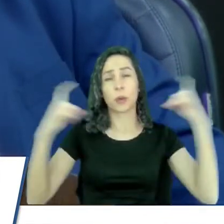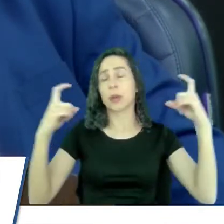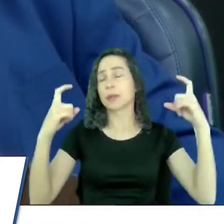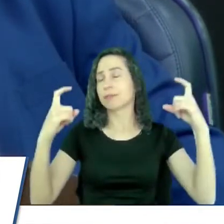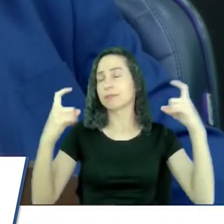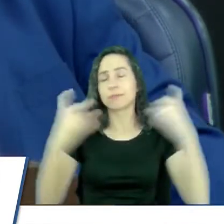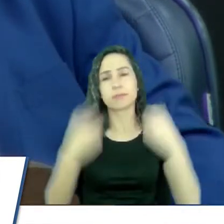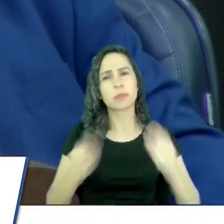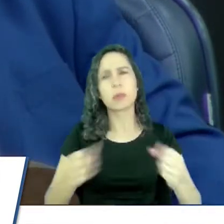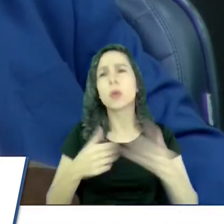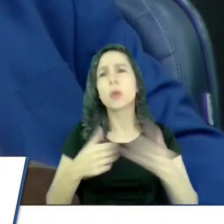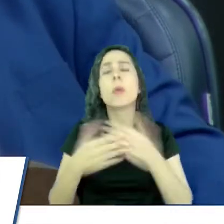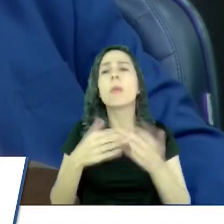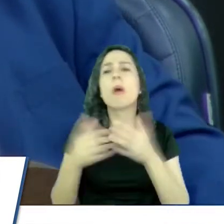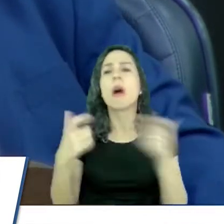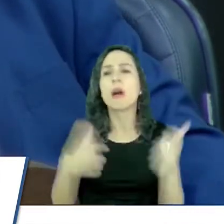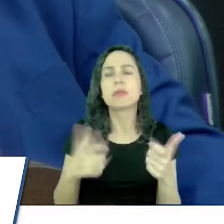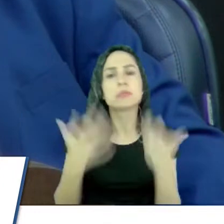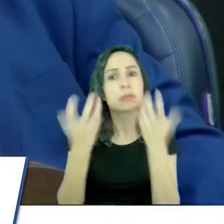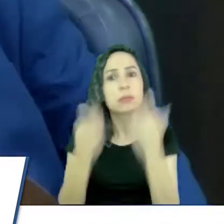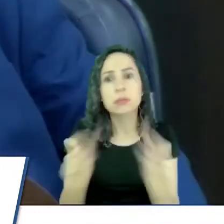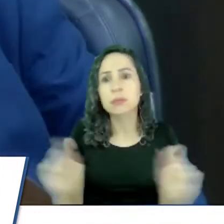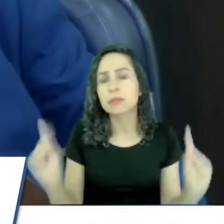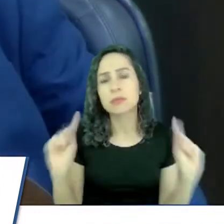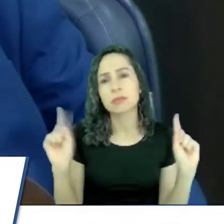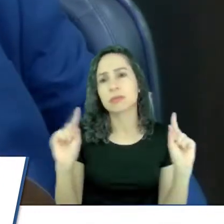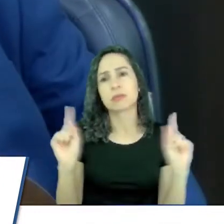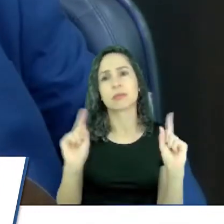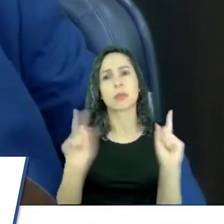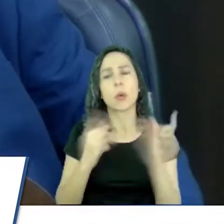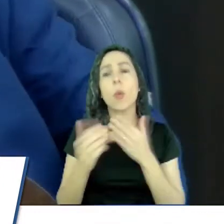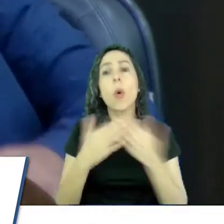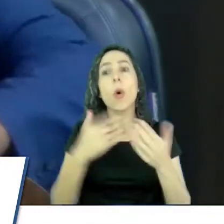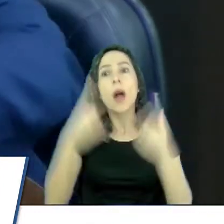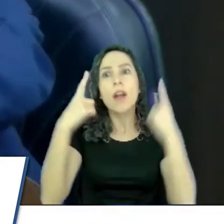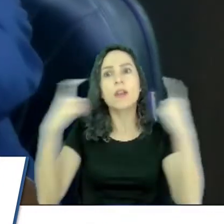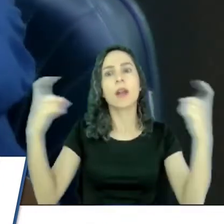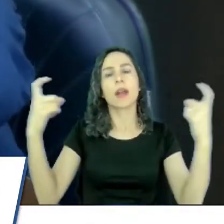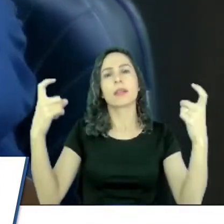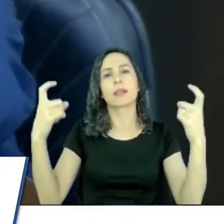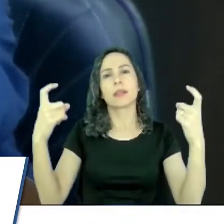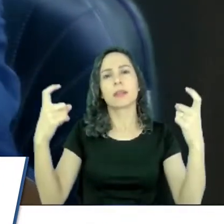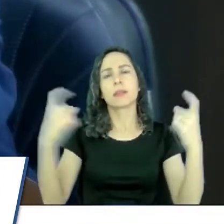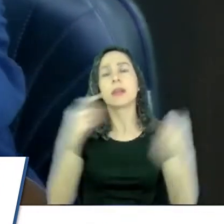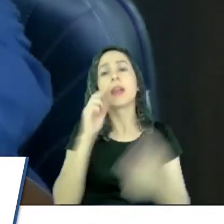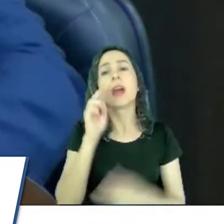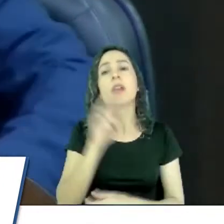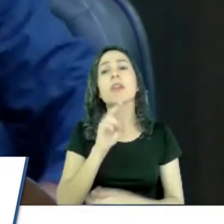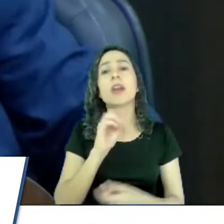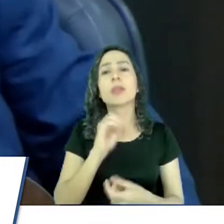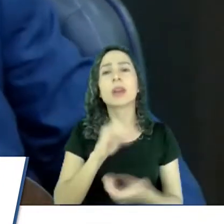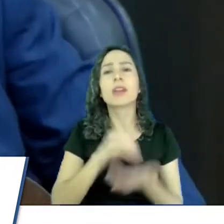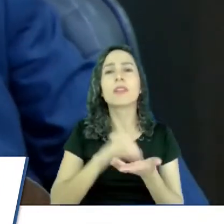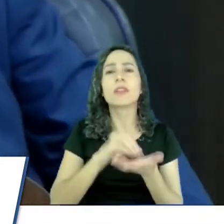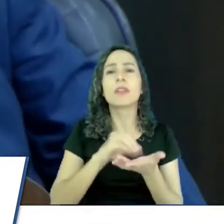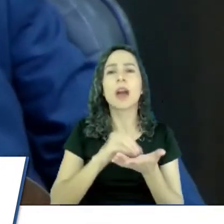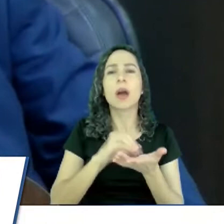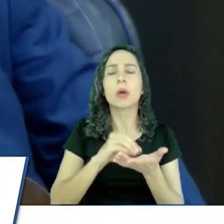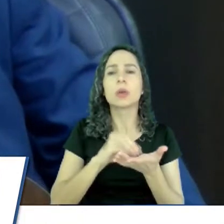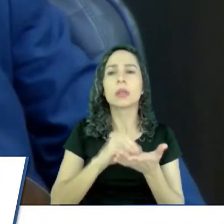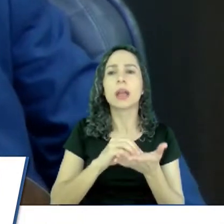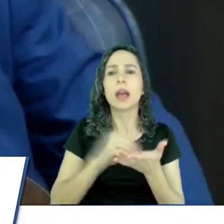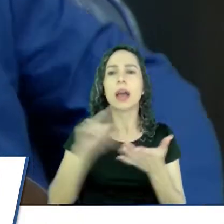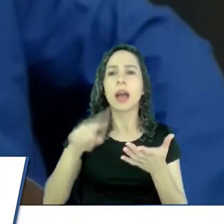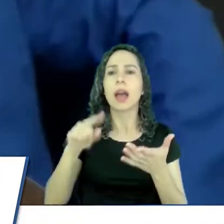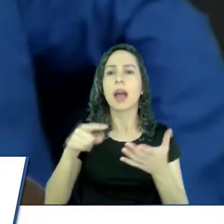situação, jamais, em qualquer tipo de violência. Mas aí também eu vejo uma falha do poder público. Os